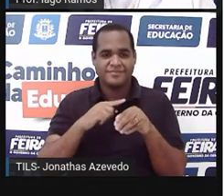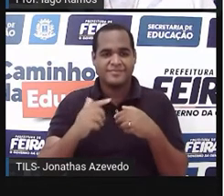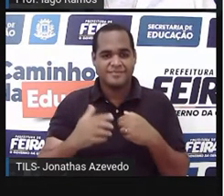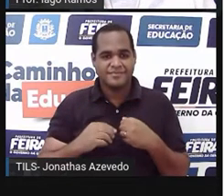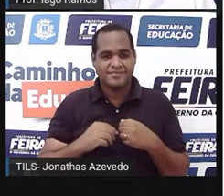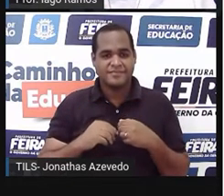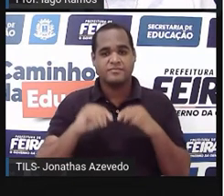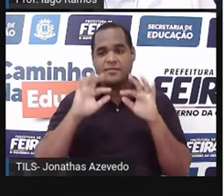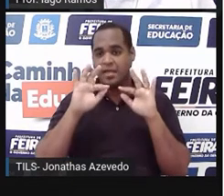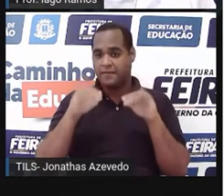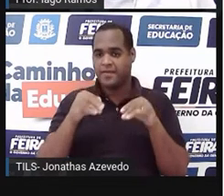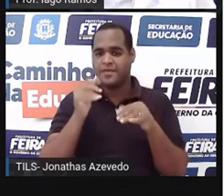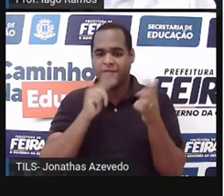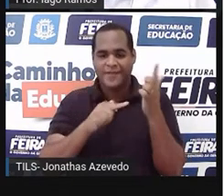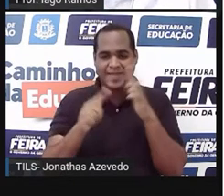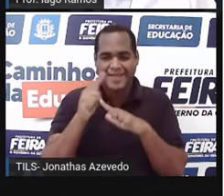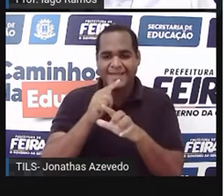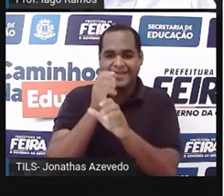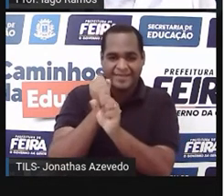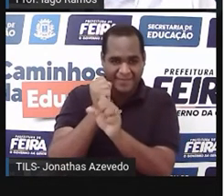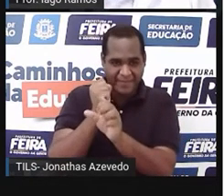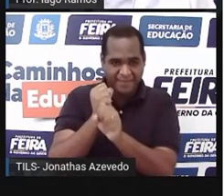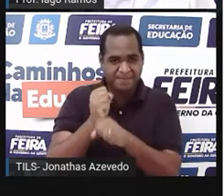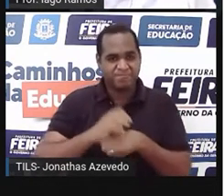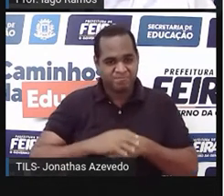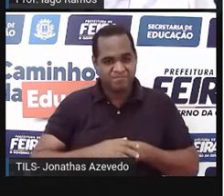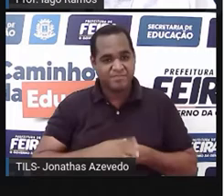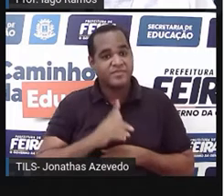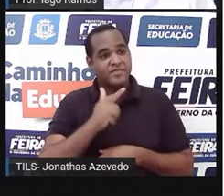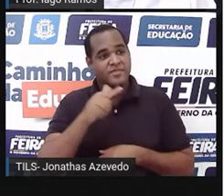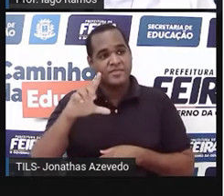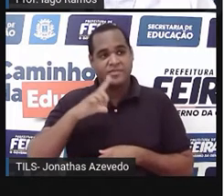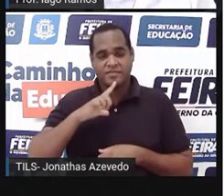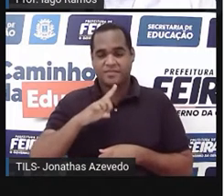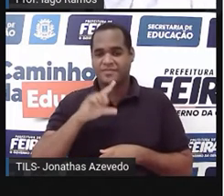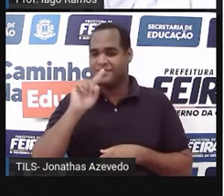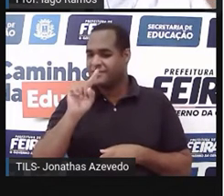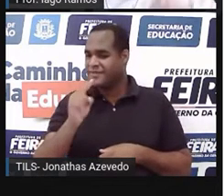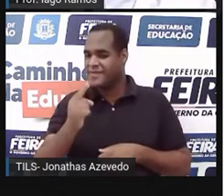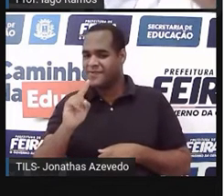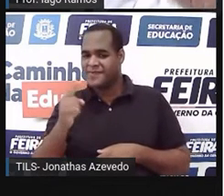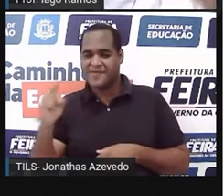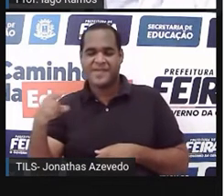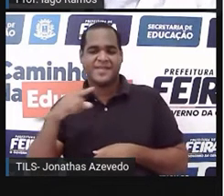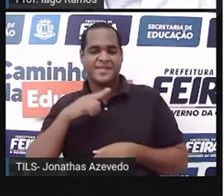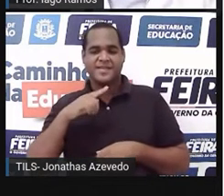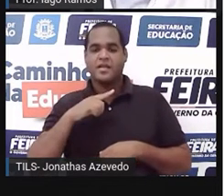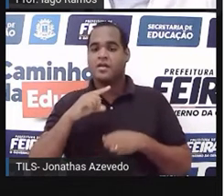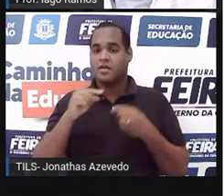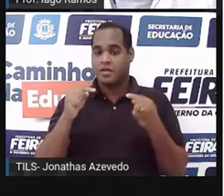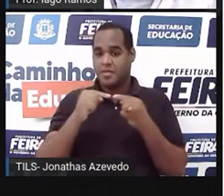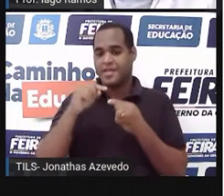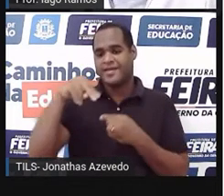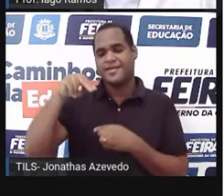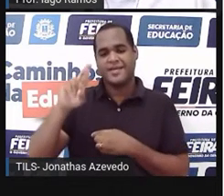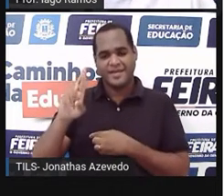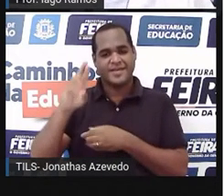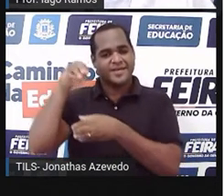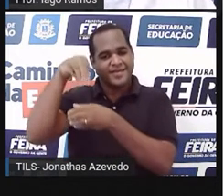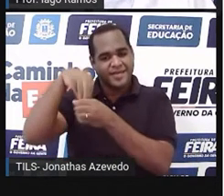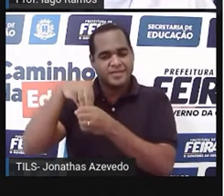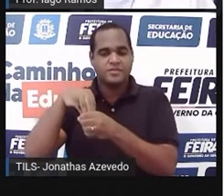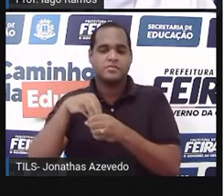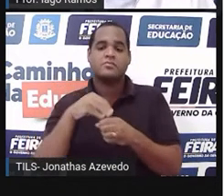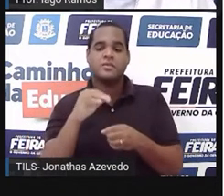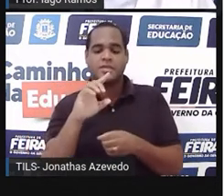quantidade que a gente consegue contar. E outros números decimais que a gente viu também, e que são números racionais, são as